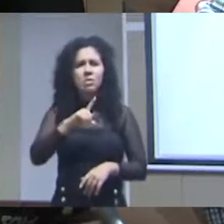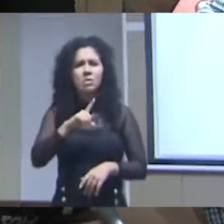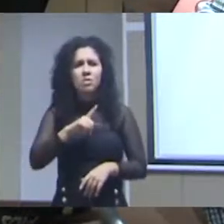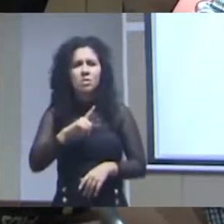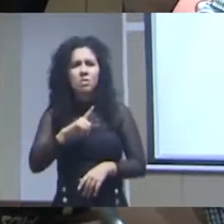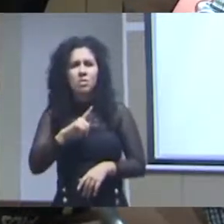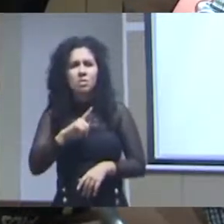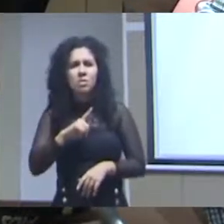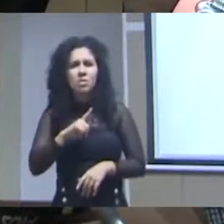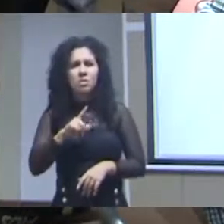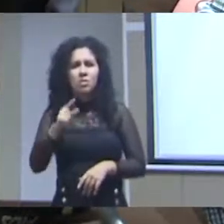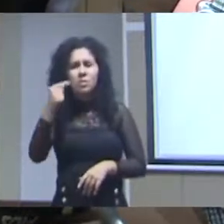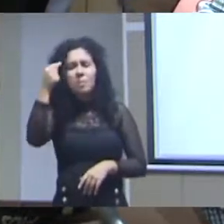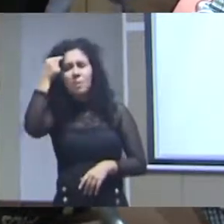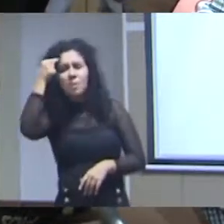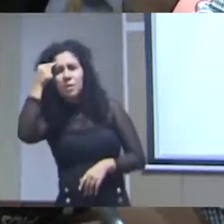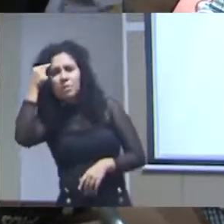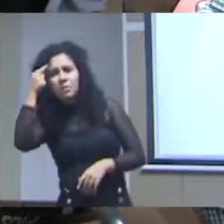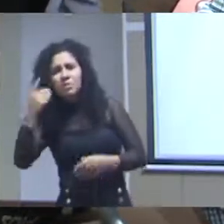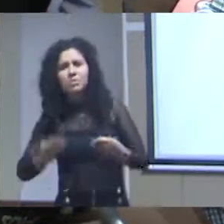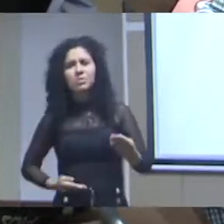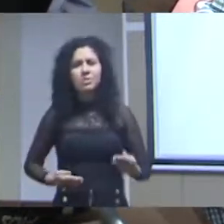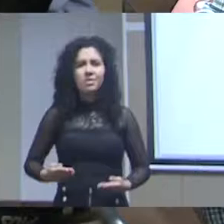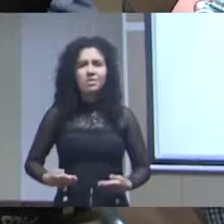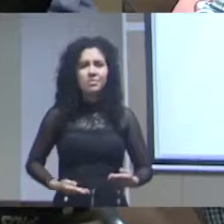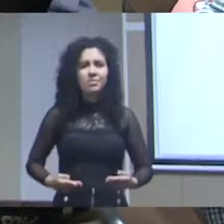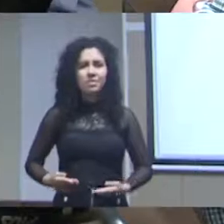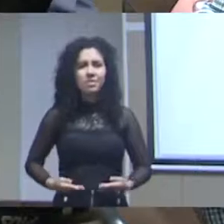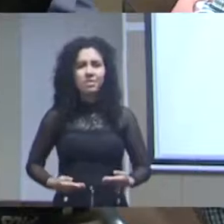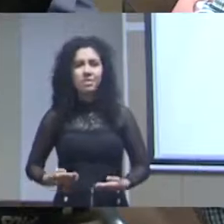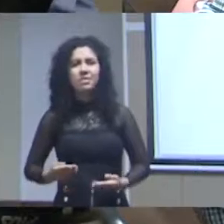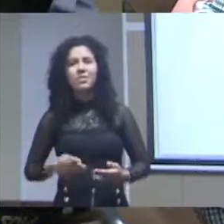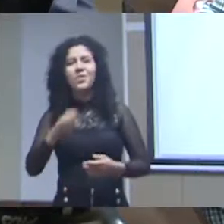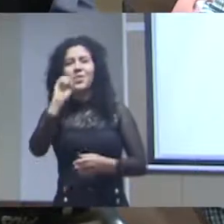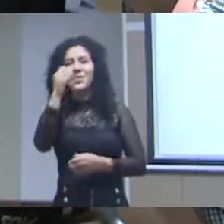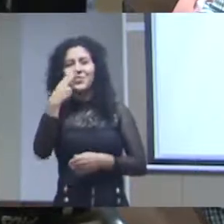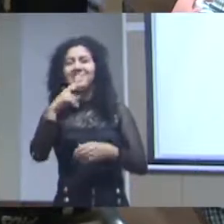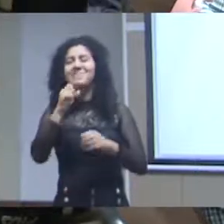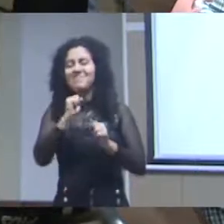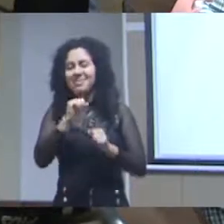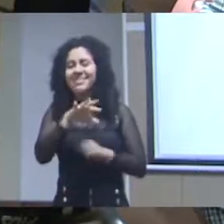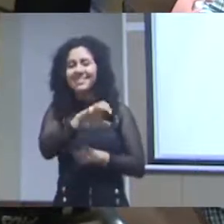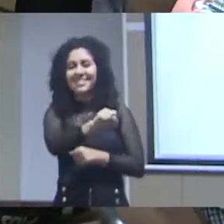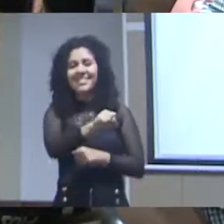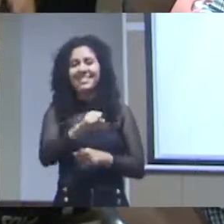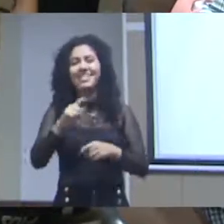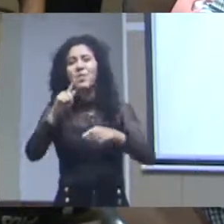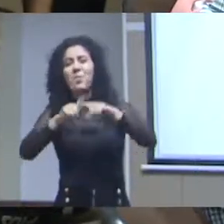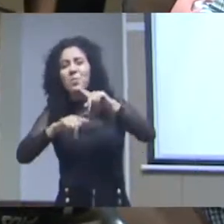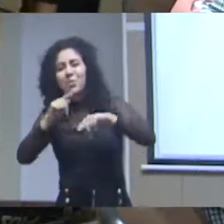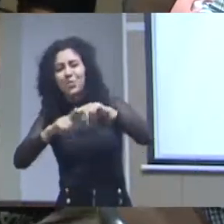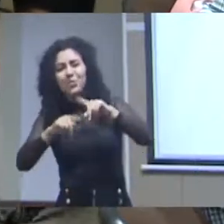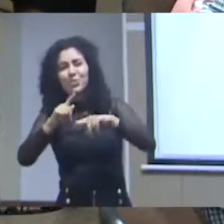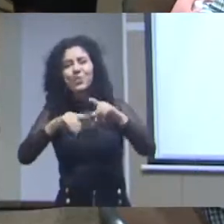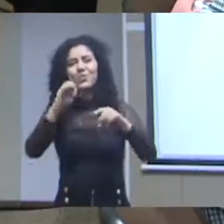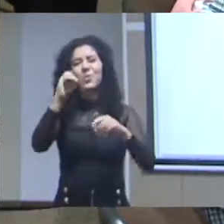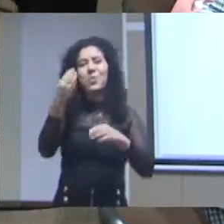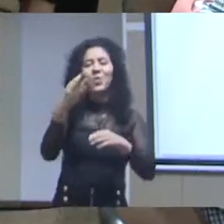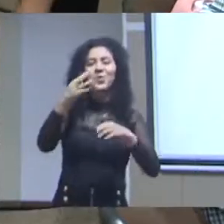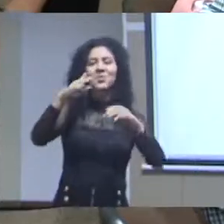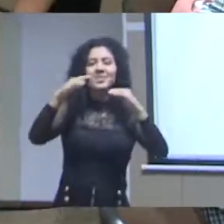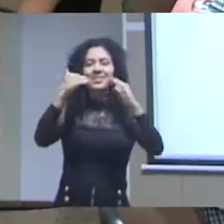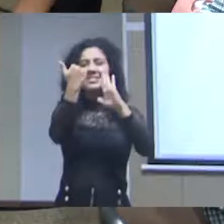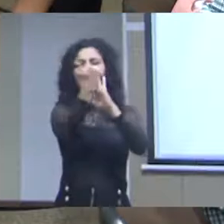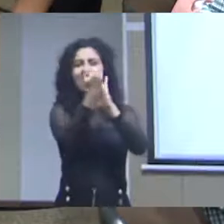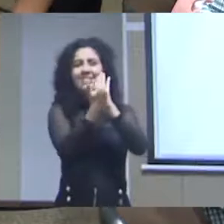serviço ou num produto numa ferramenta como vem essa escuta eu